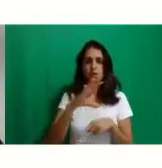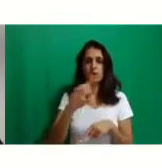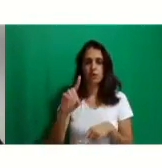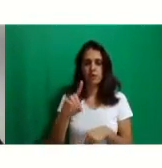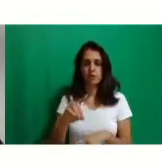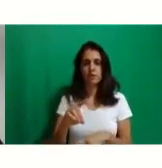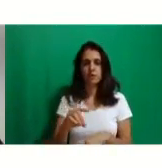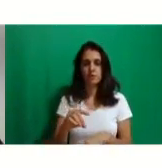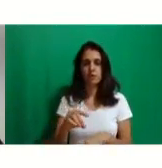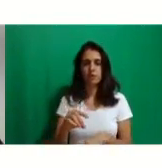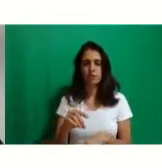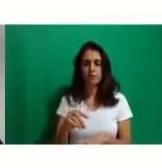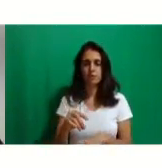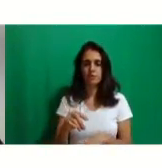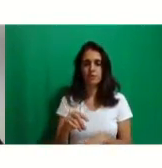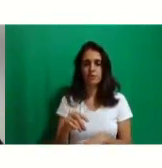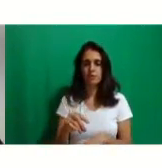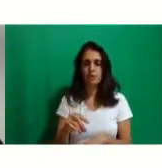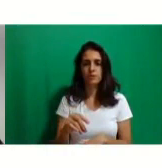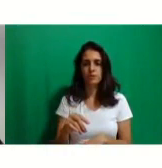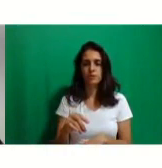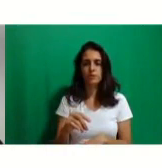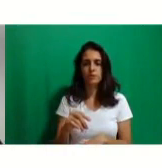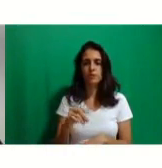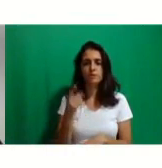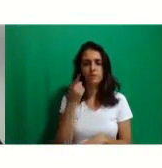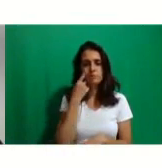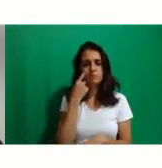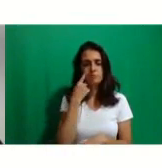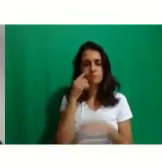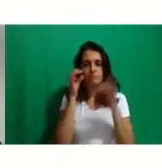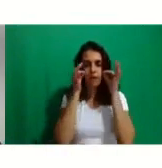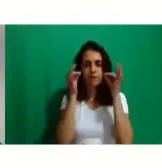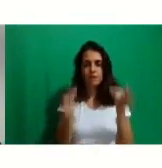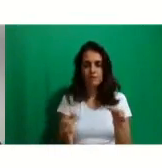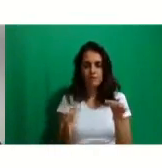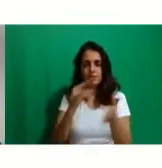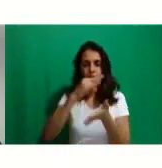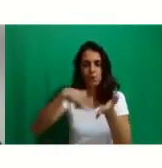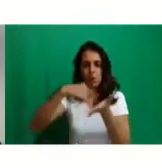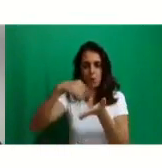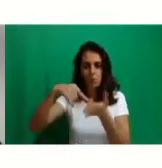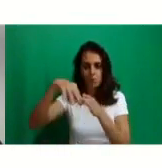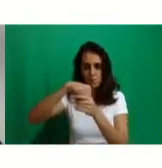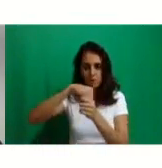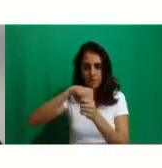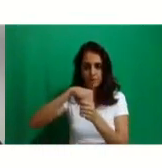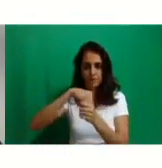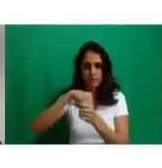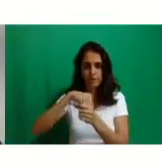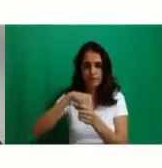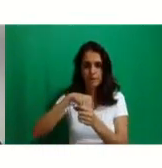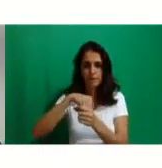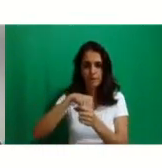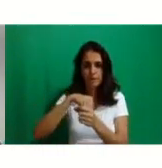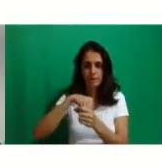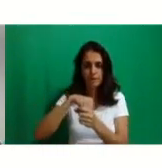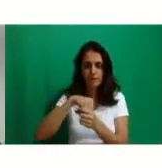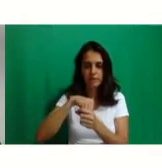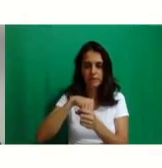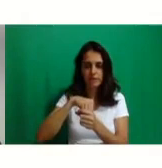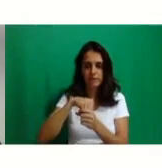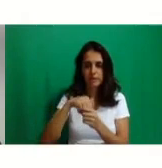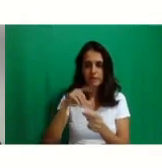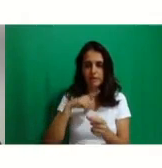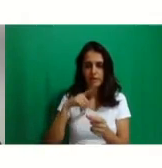atento aos informes e aos documentos que estão lá. Então, lá vocês têm... Nessas orientações gerais, perguntas